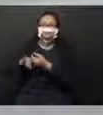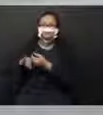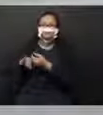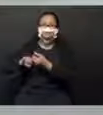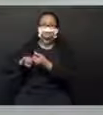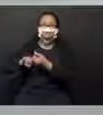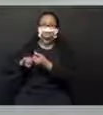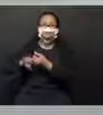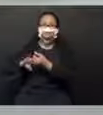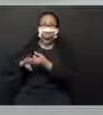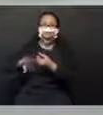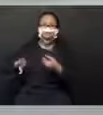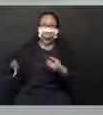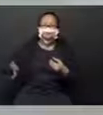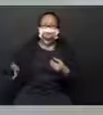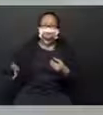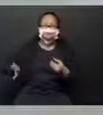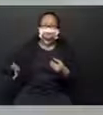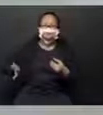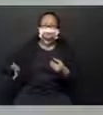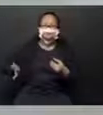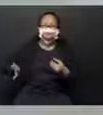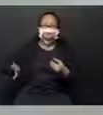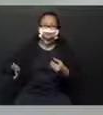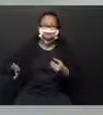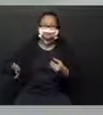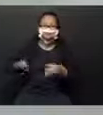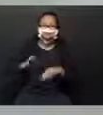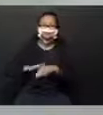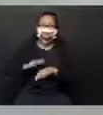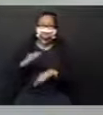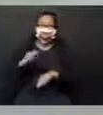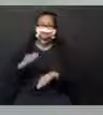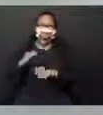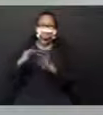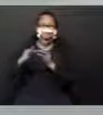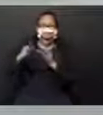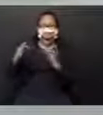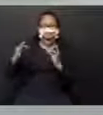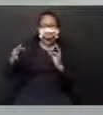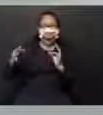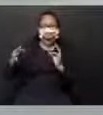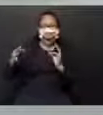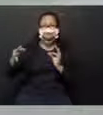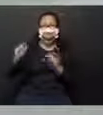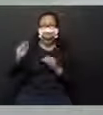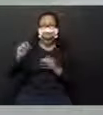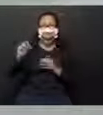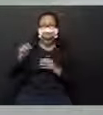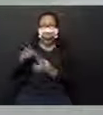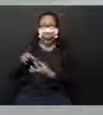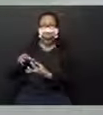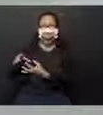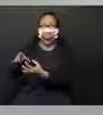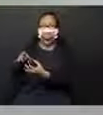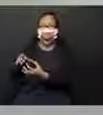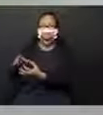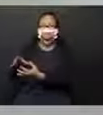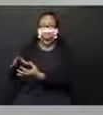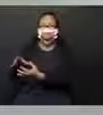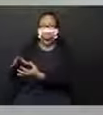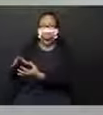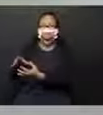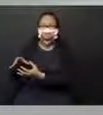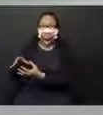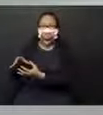ela está mais longe. O que está acontecendo com a minha sombra? Ela está